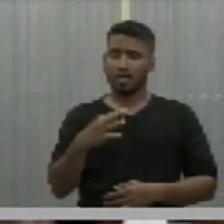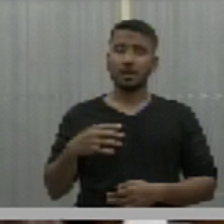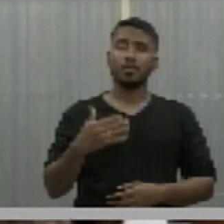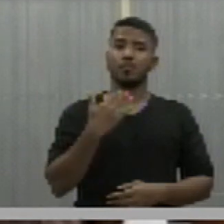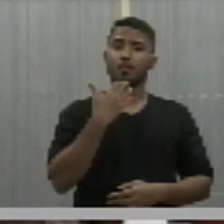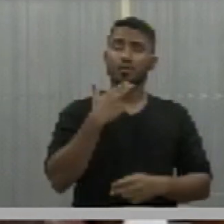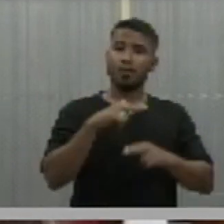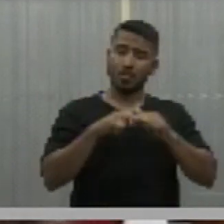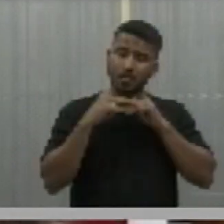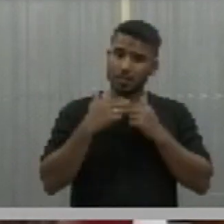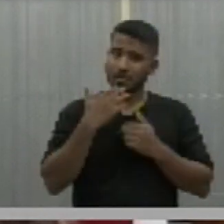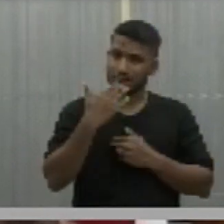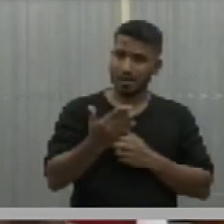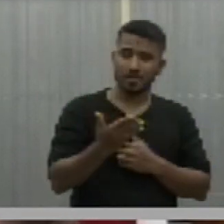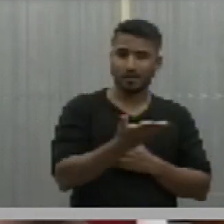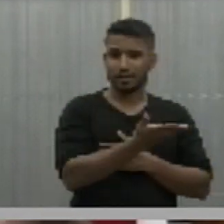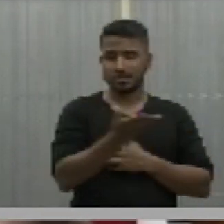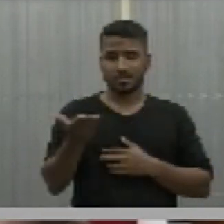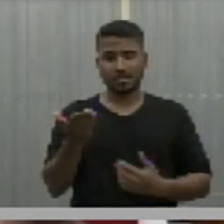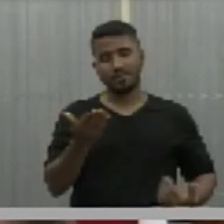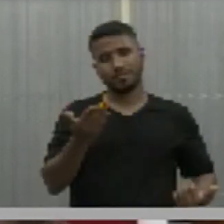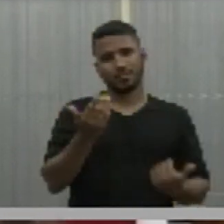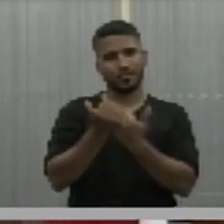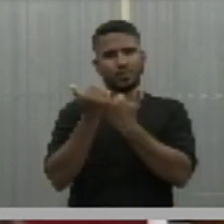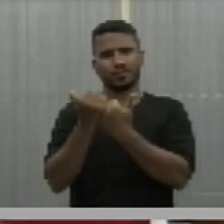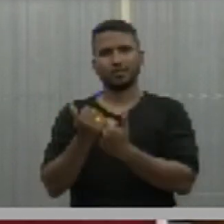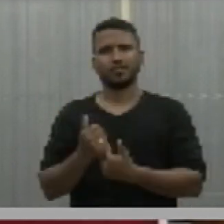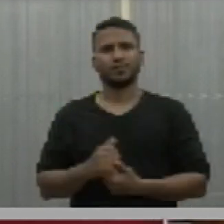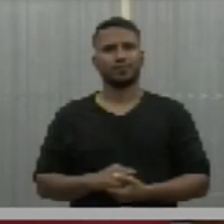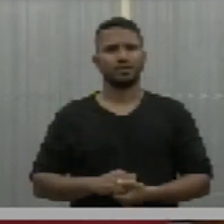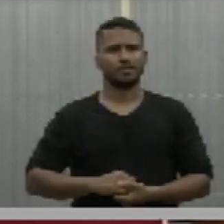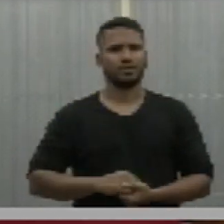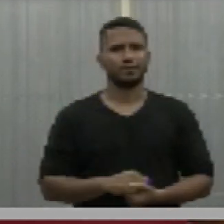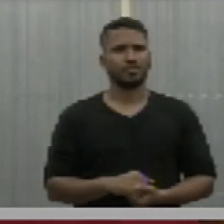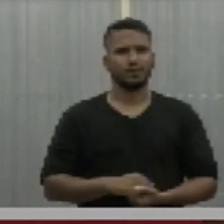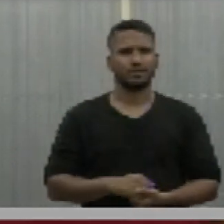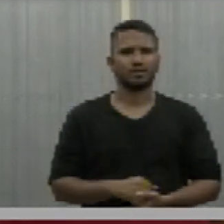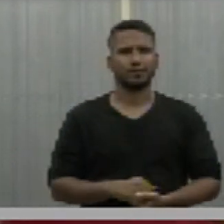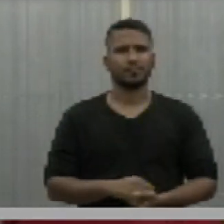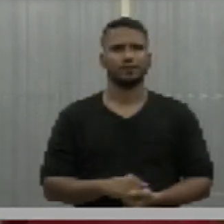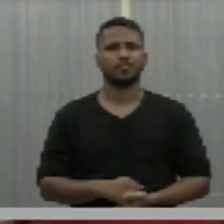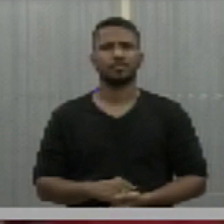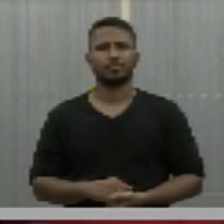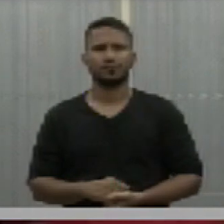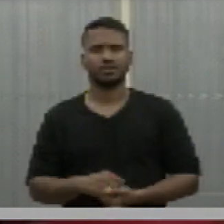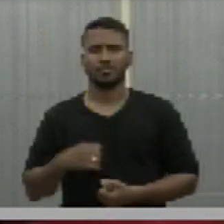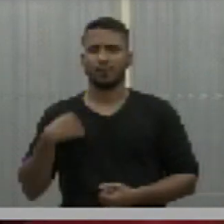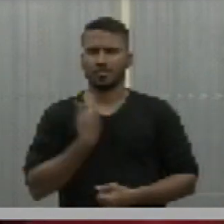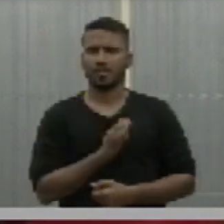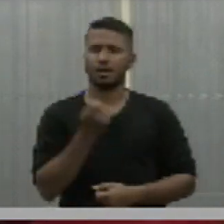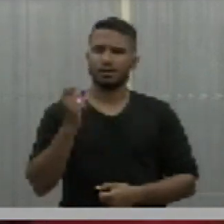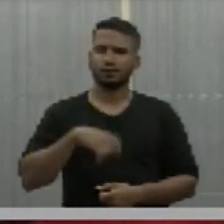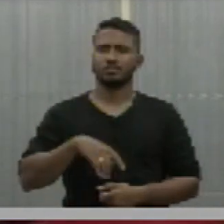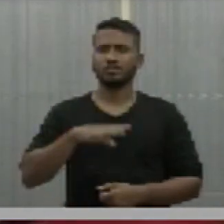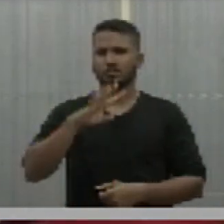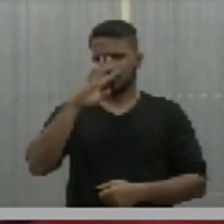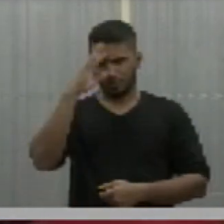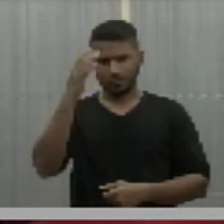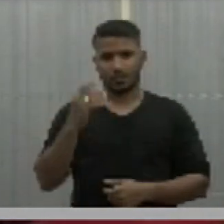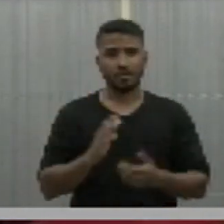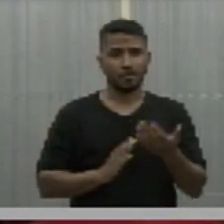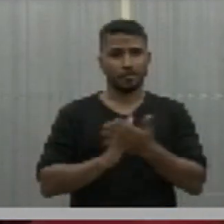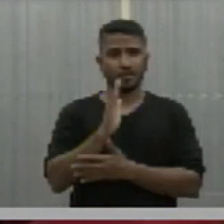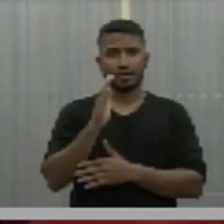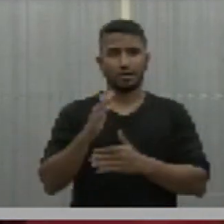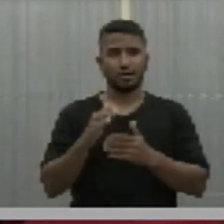peço o apoio de todos os deputados e todas as deputadas para a gente realizar, aprovar esse requerimento e